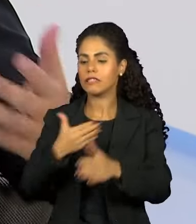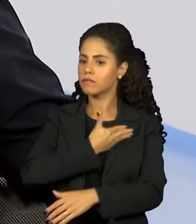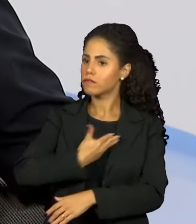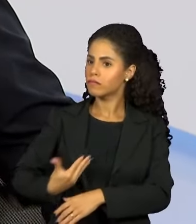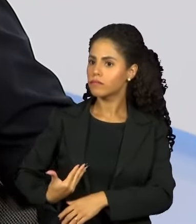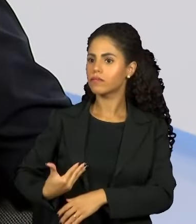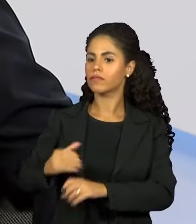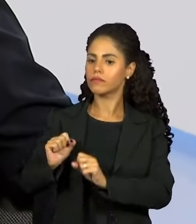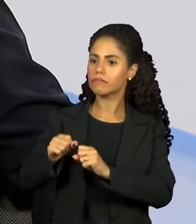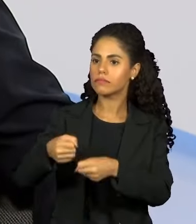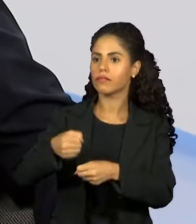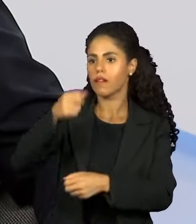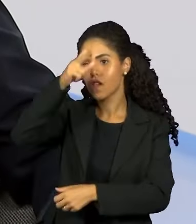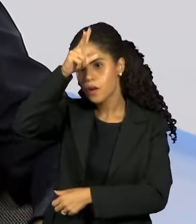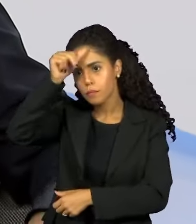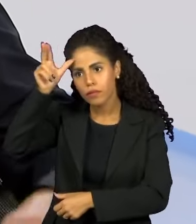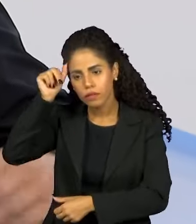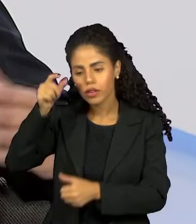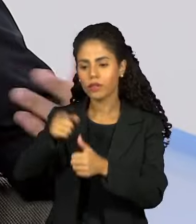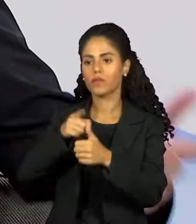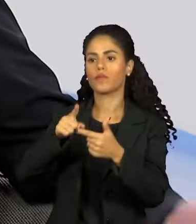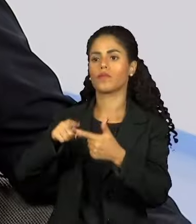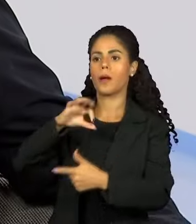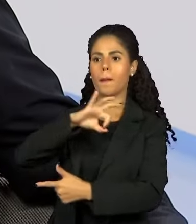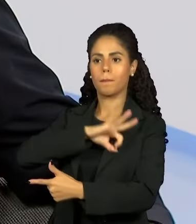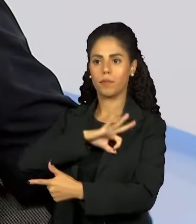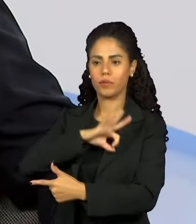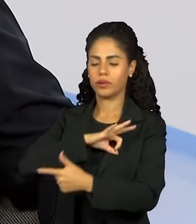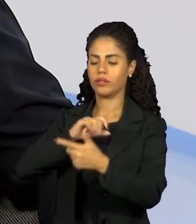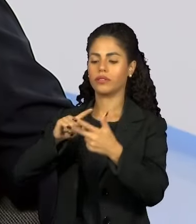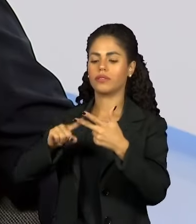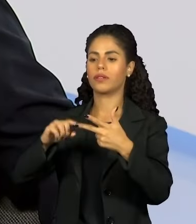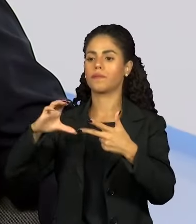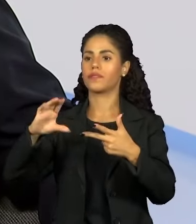tanto a Prefeitura quanto a PM, quanto a CET.